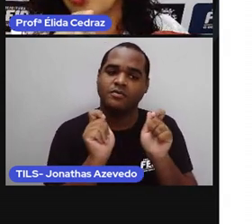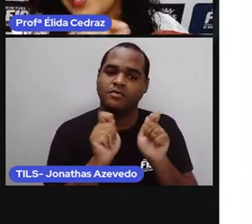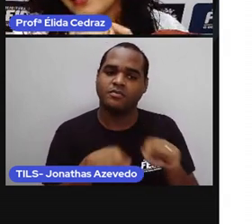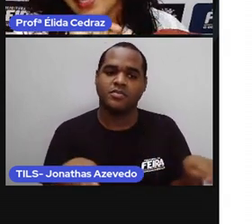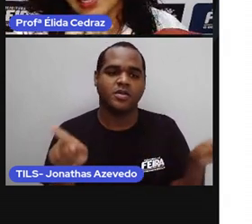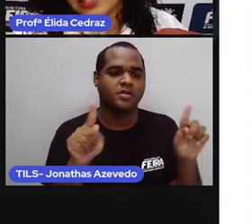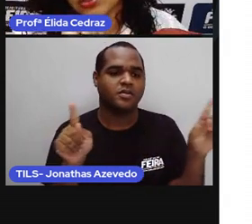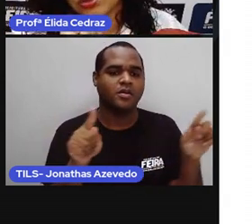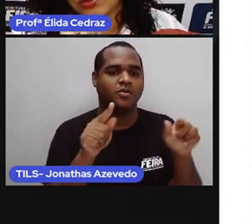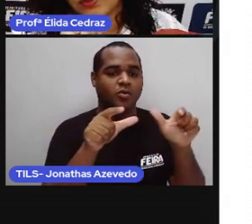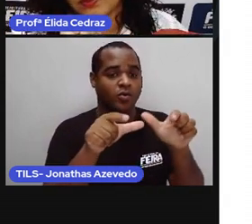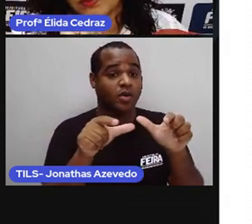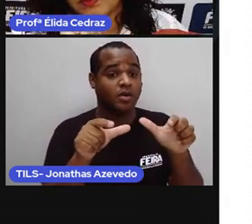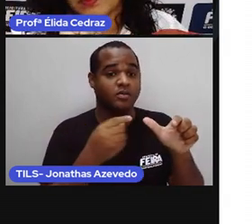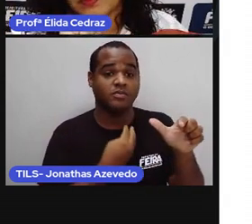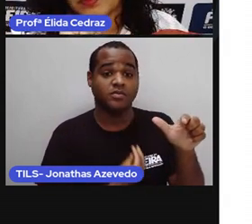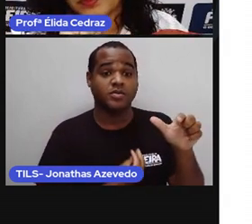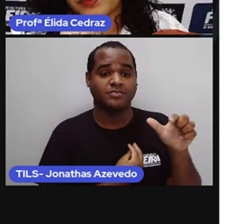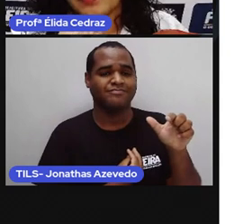do endereço.